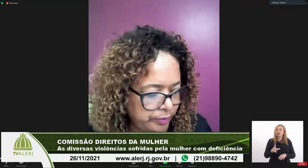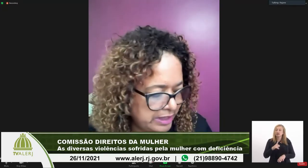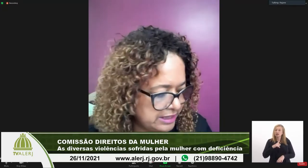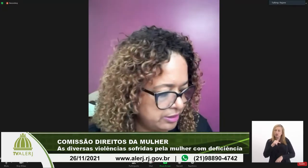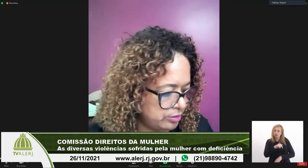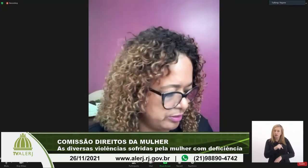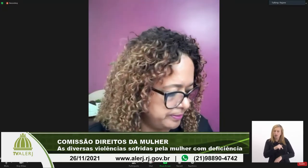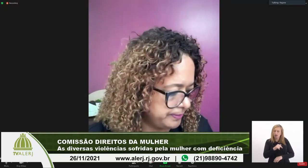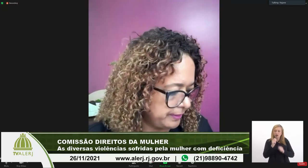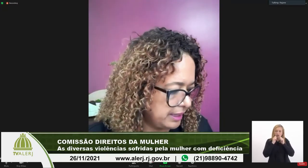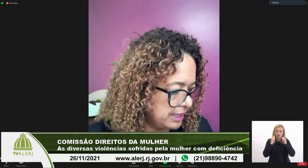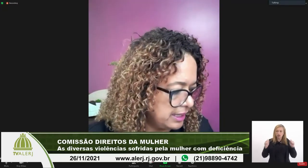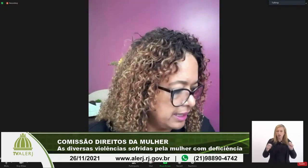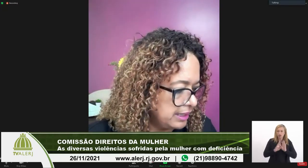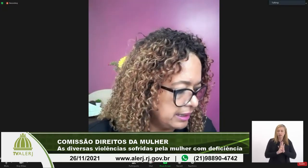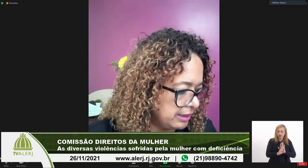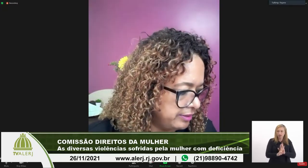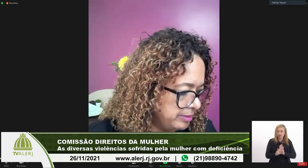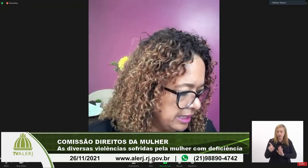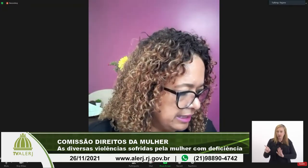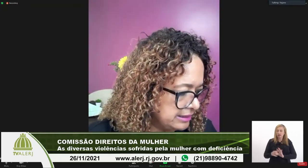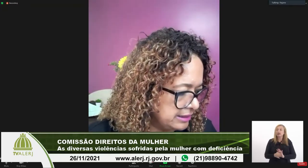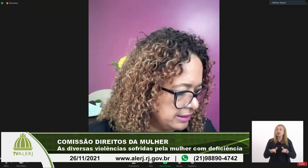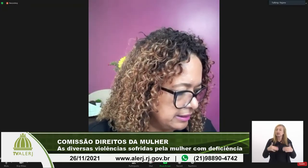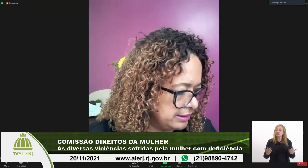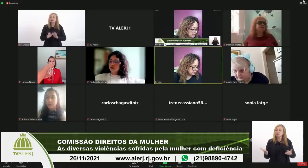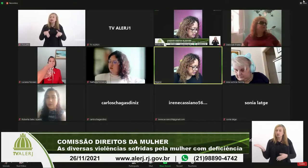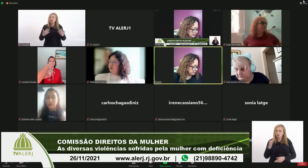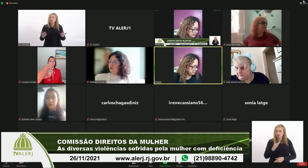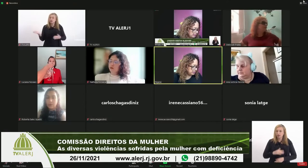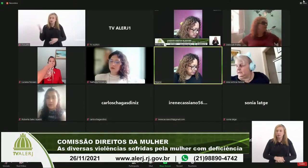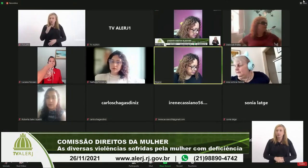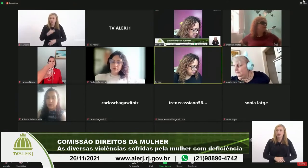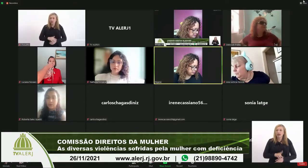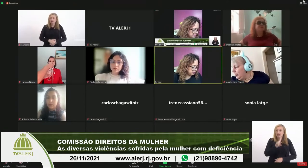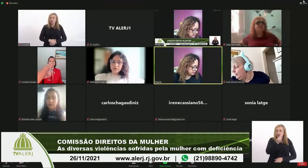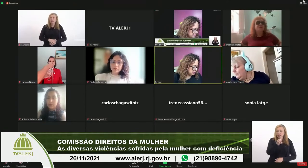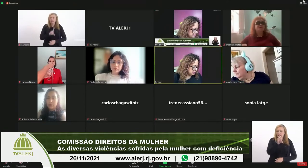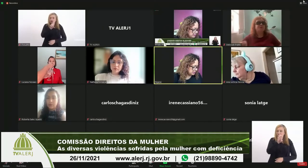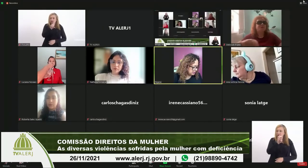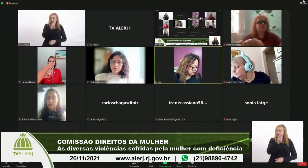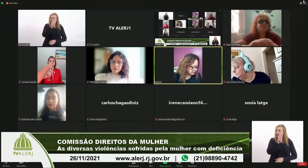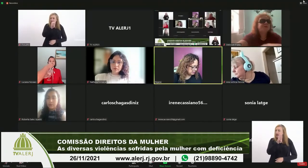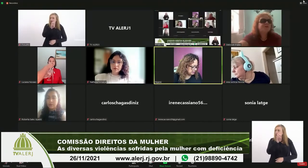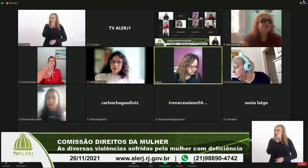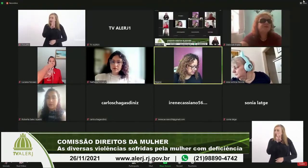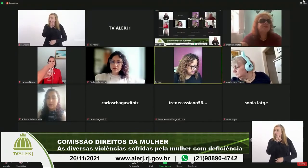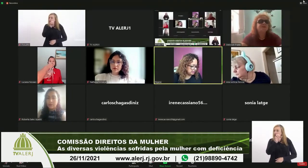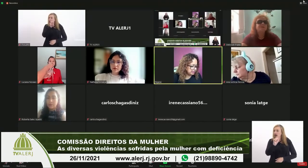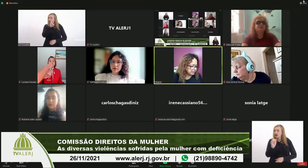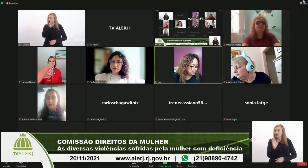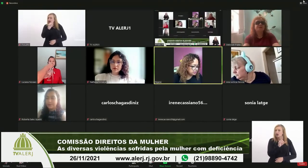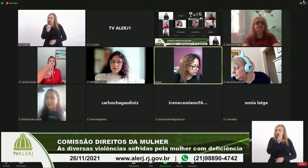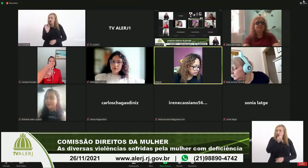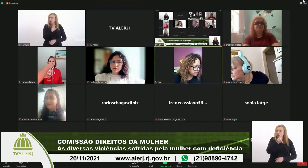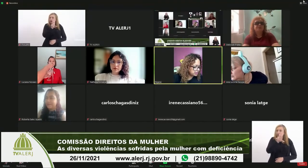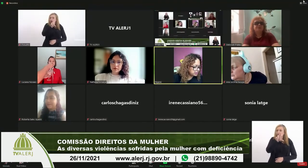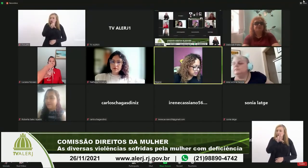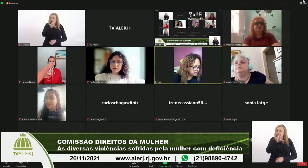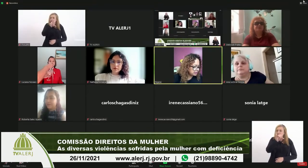assessor então vamos lá Débora Luciana Ana